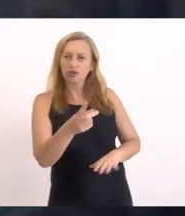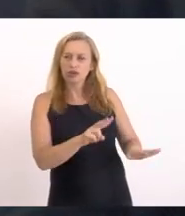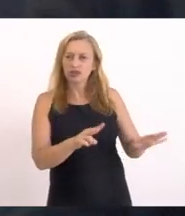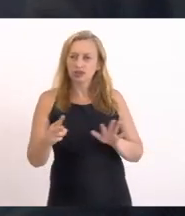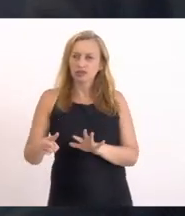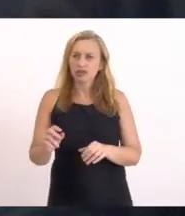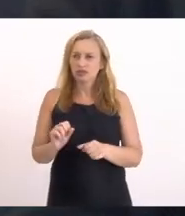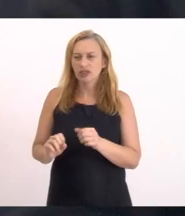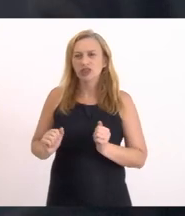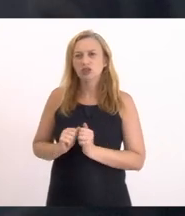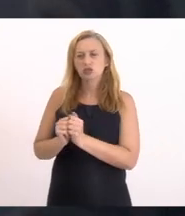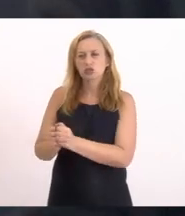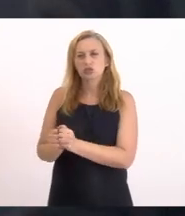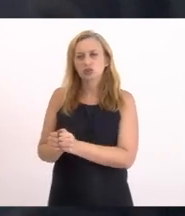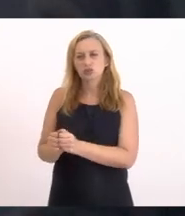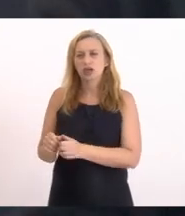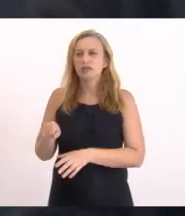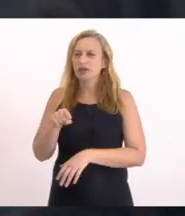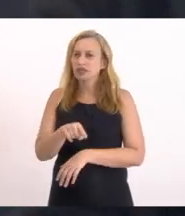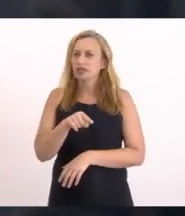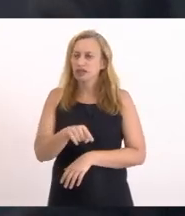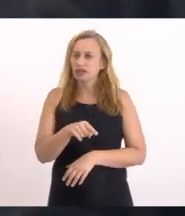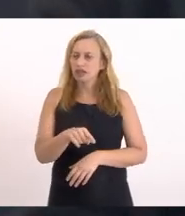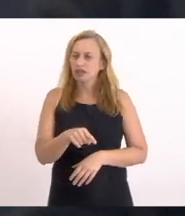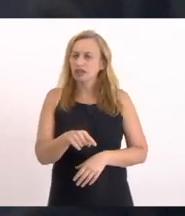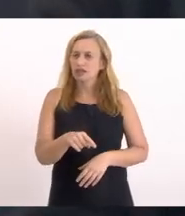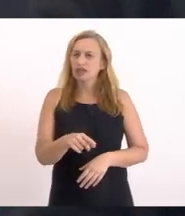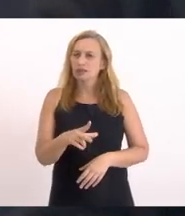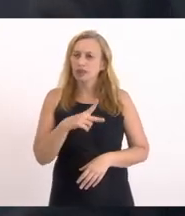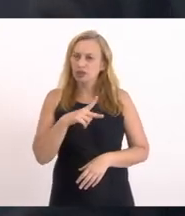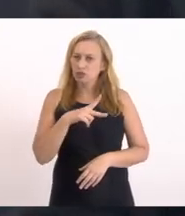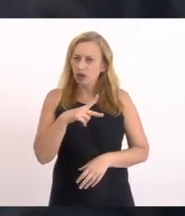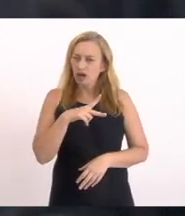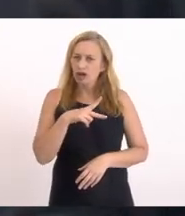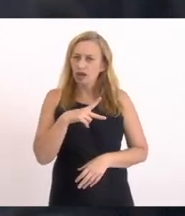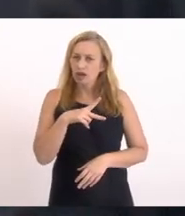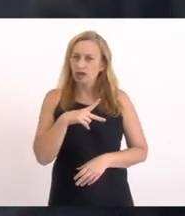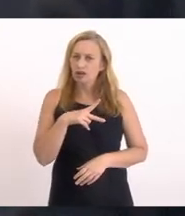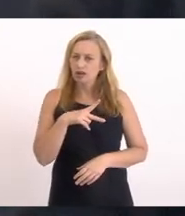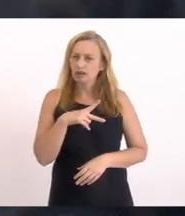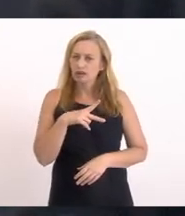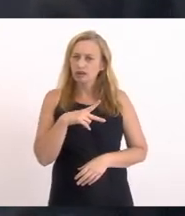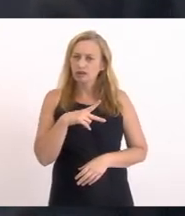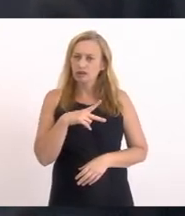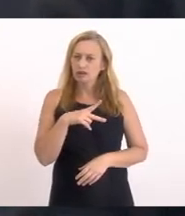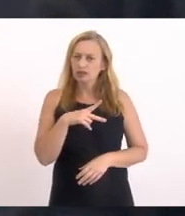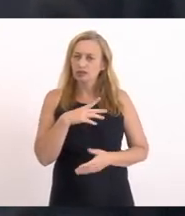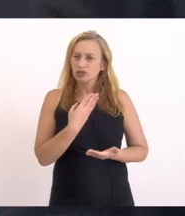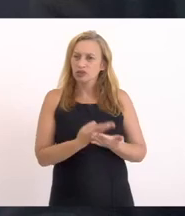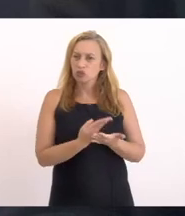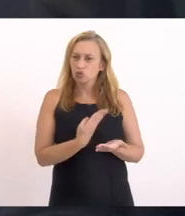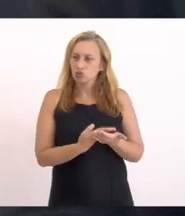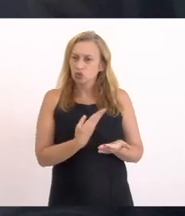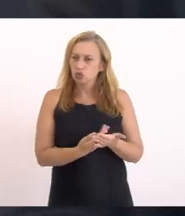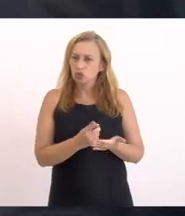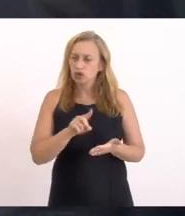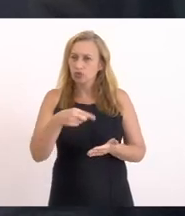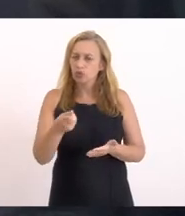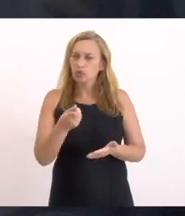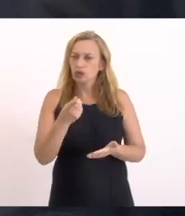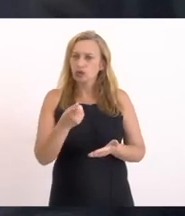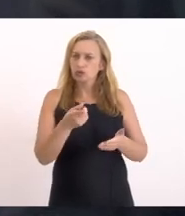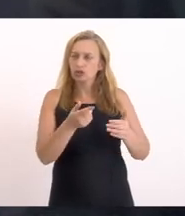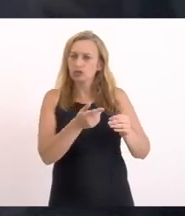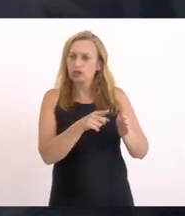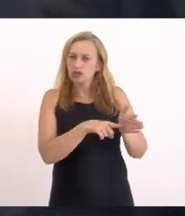fazer Uma retirada Mas essa aqui A gente vai fazer Por conta própria Particular E posteriormente A gente passa Os resultados Da análise